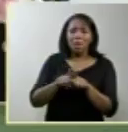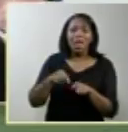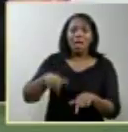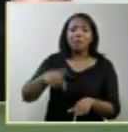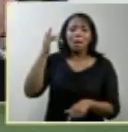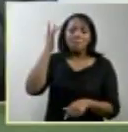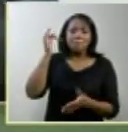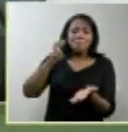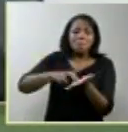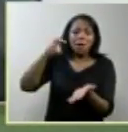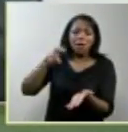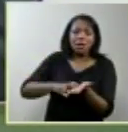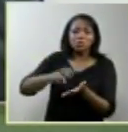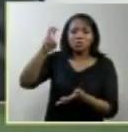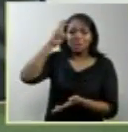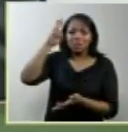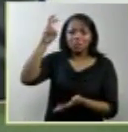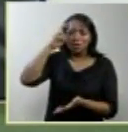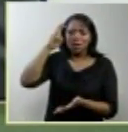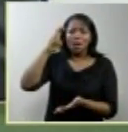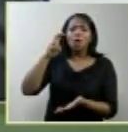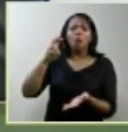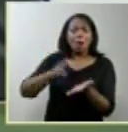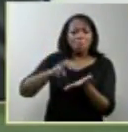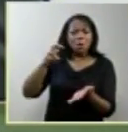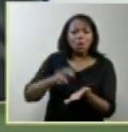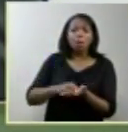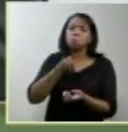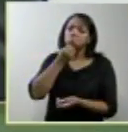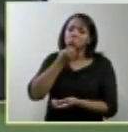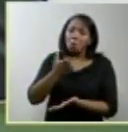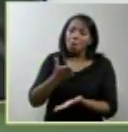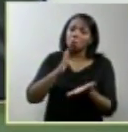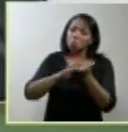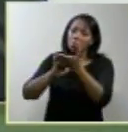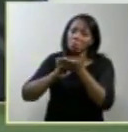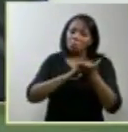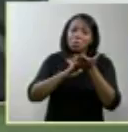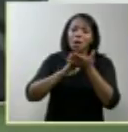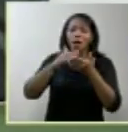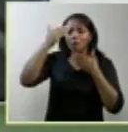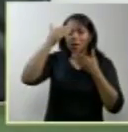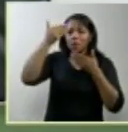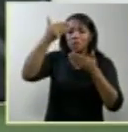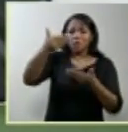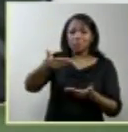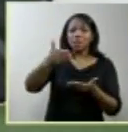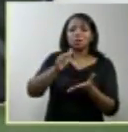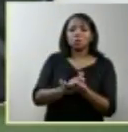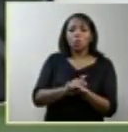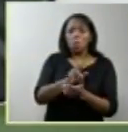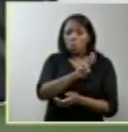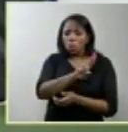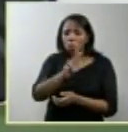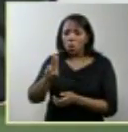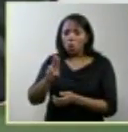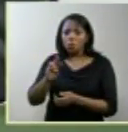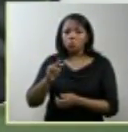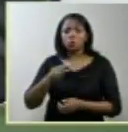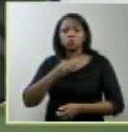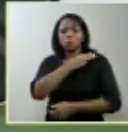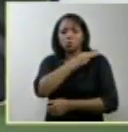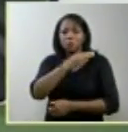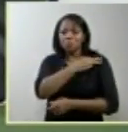foi uma manhã muito produtiva agradeço em nome do Supremo